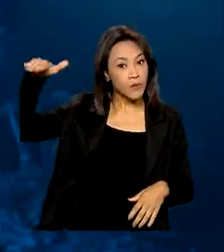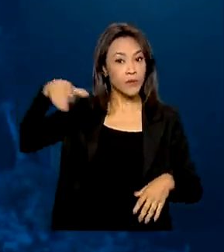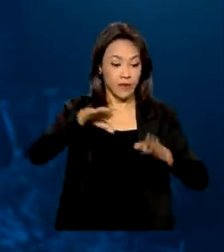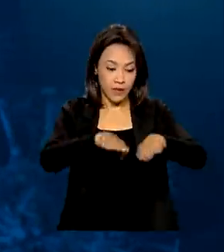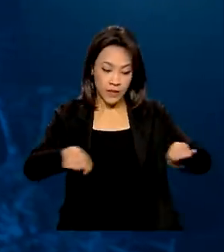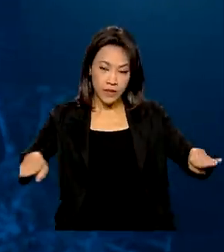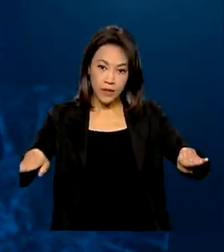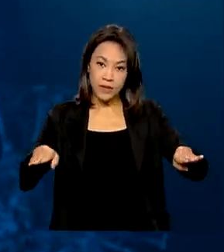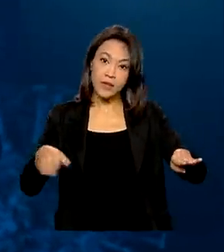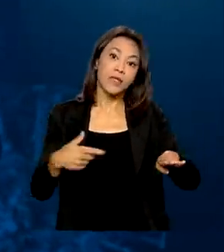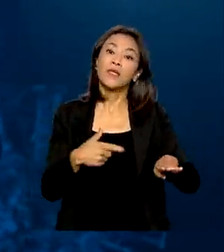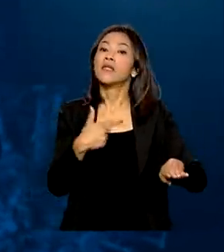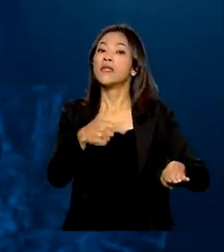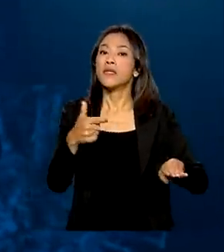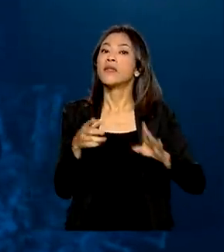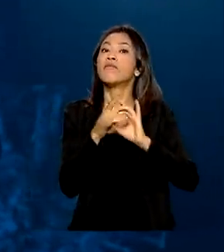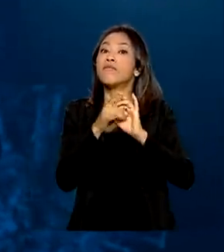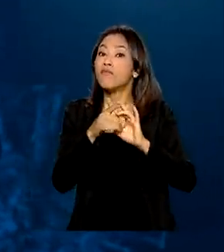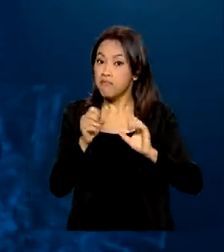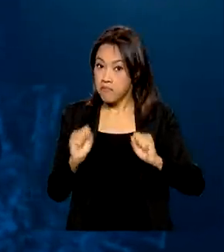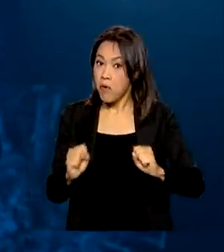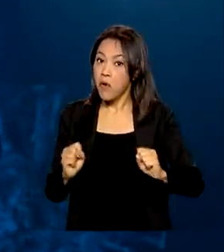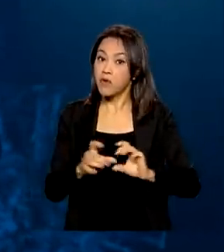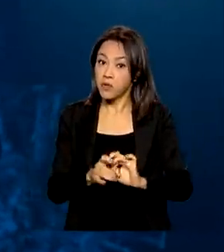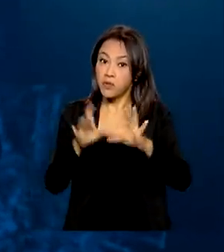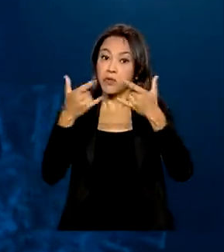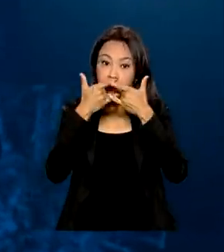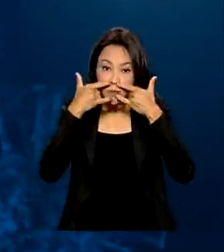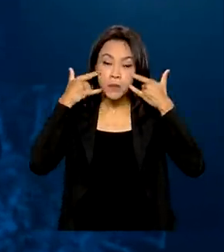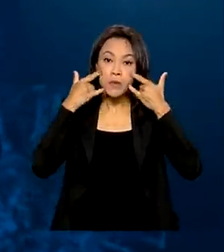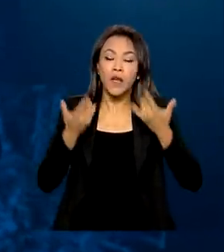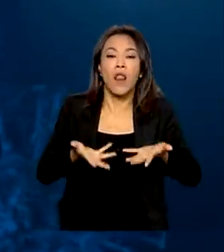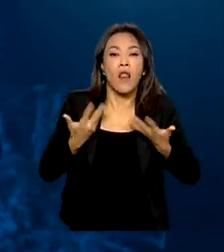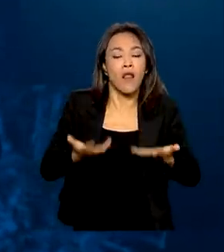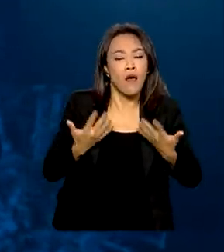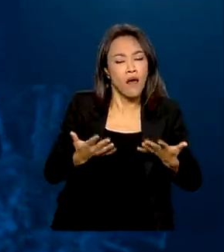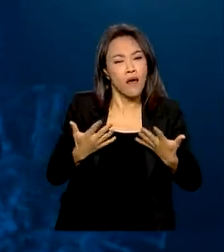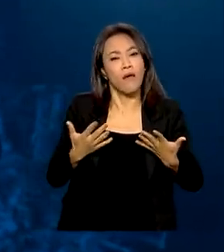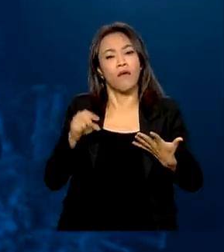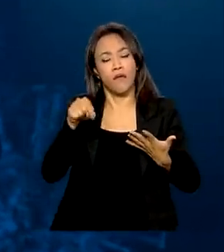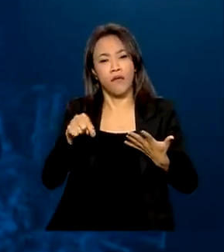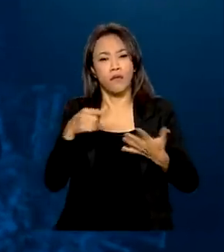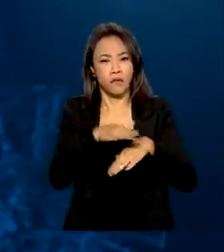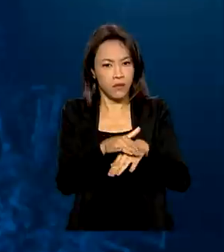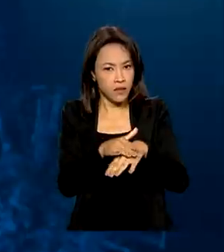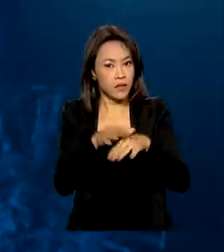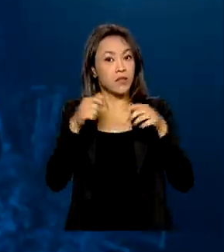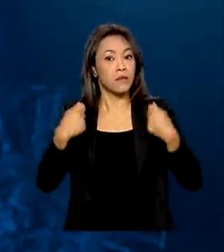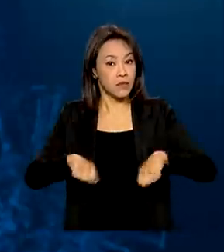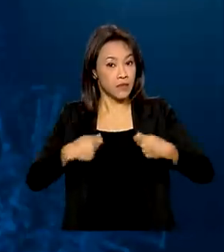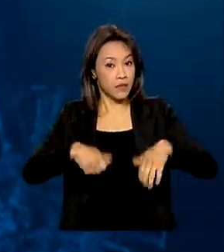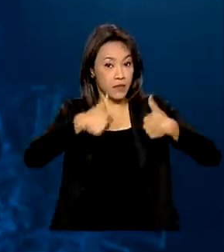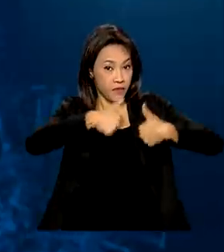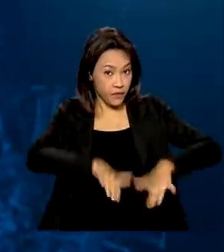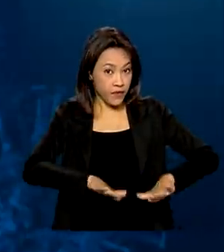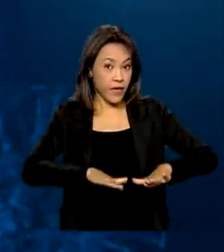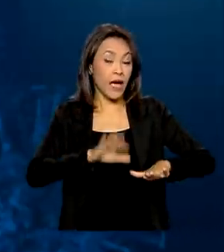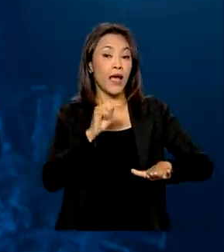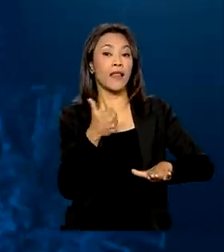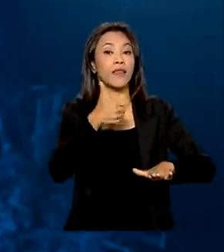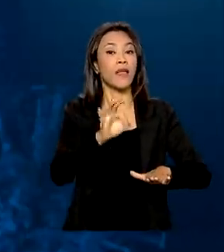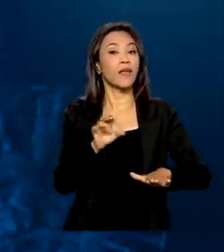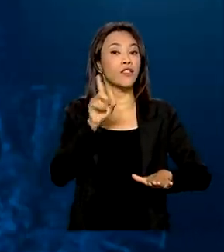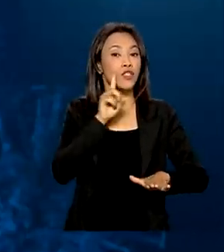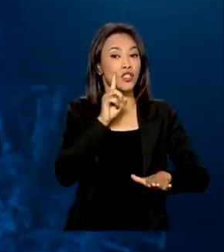contraindicação para o uso de máscaras e que estejam com casos leves ou moderados da doença, devem ficar isolados por 10 dias